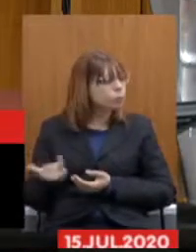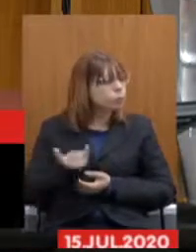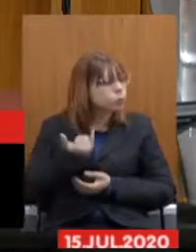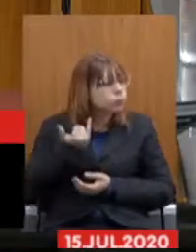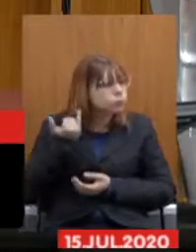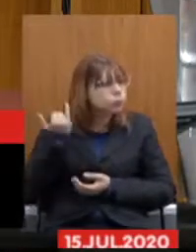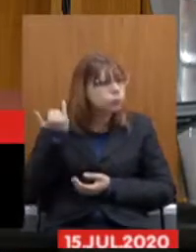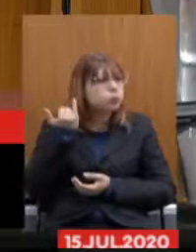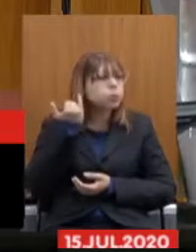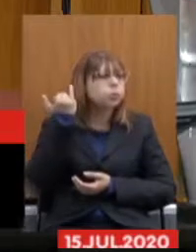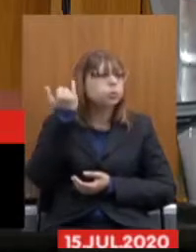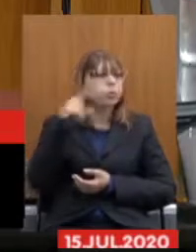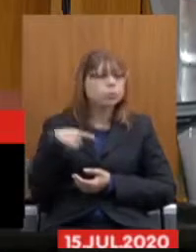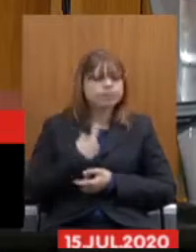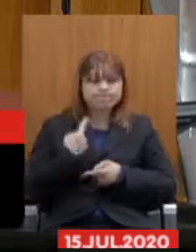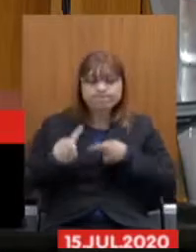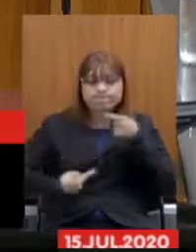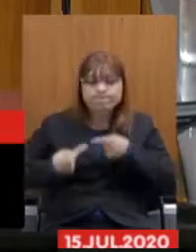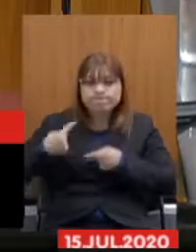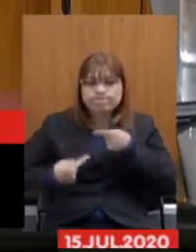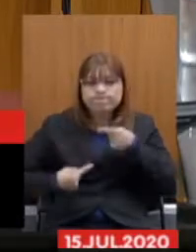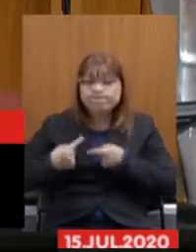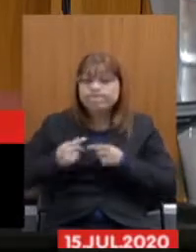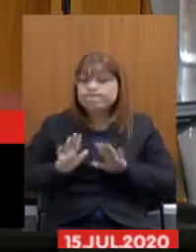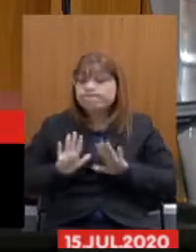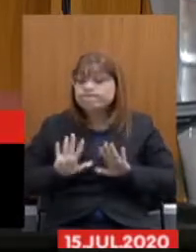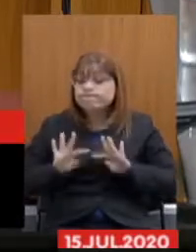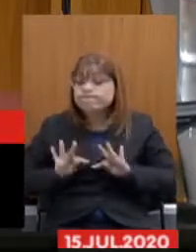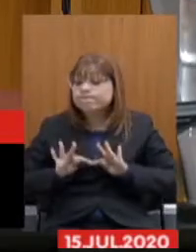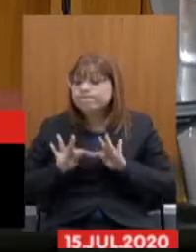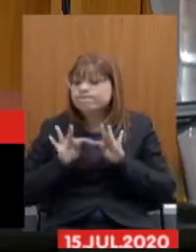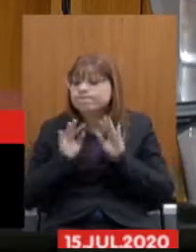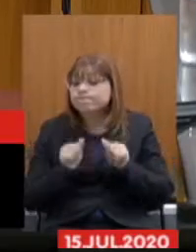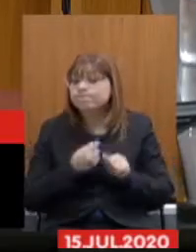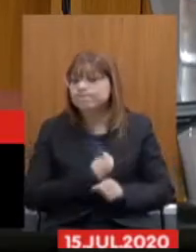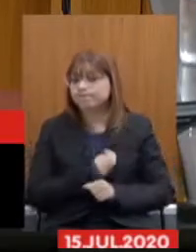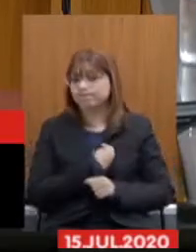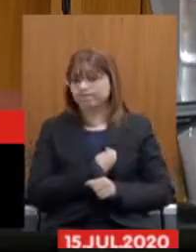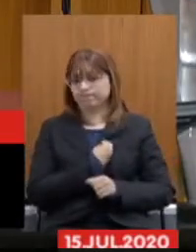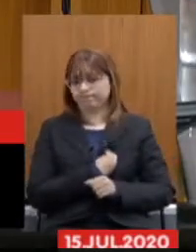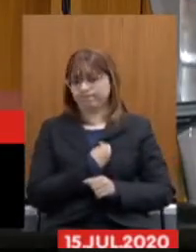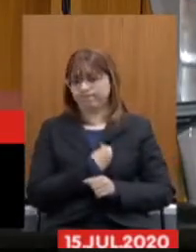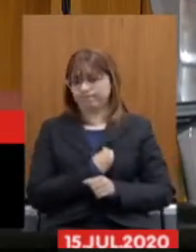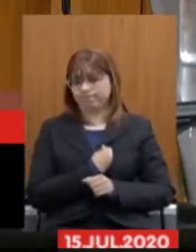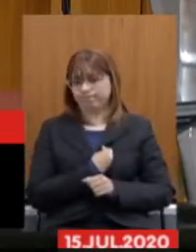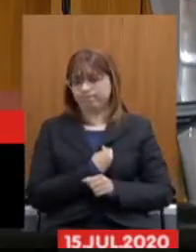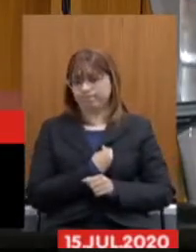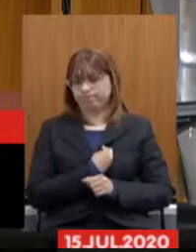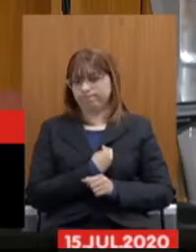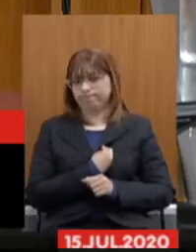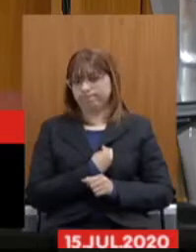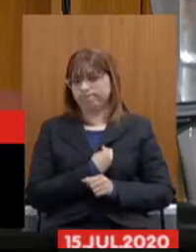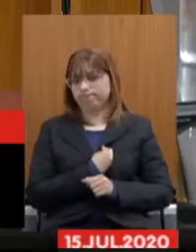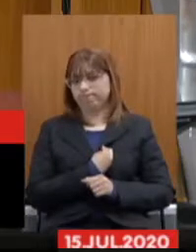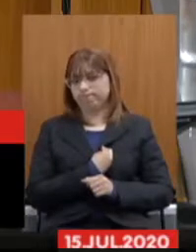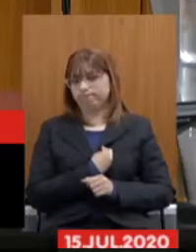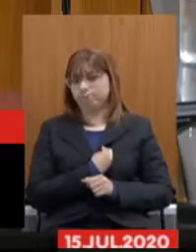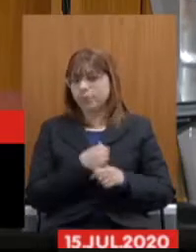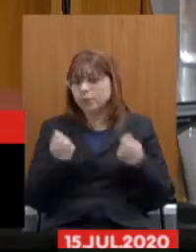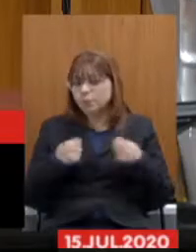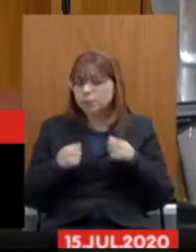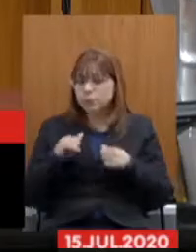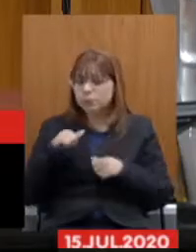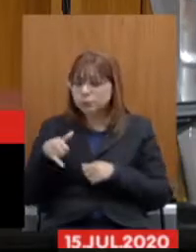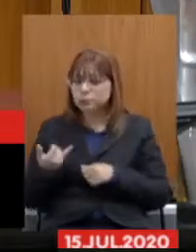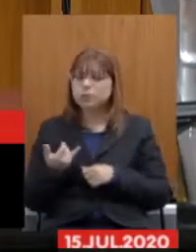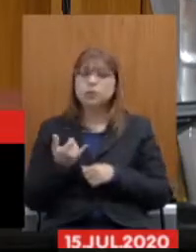gente possa fazer esse debate mas com a participação efetiva que seja dada a oportunidade que os